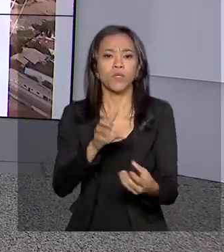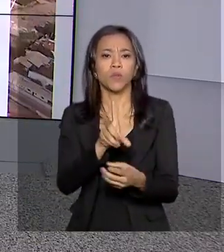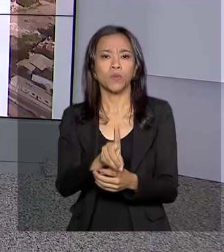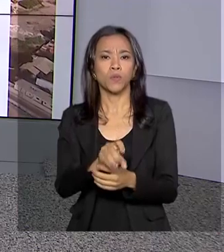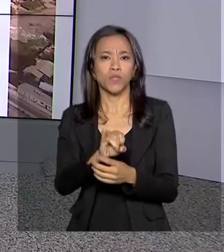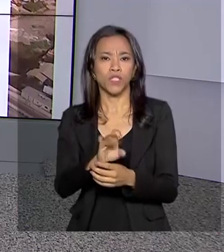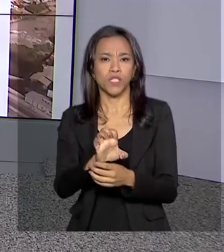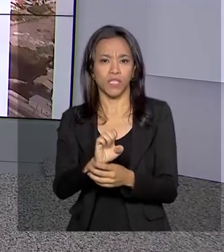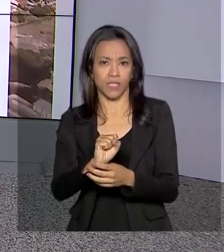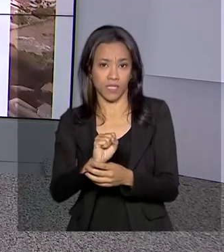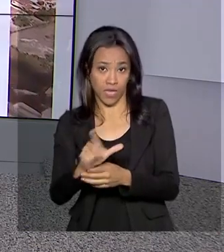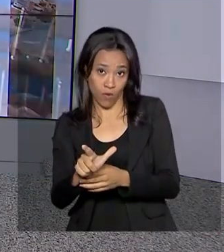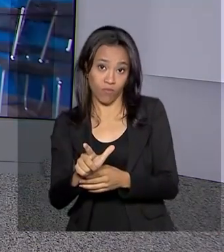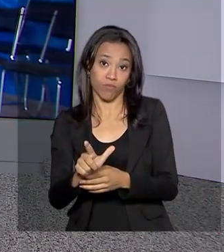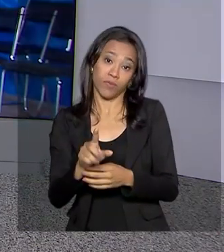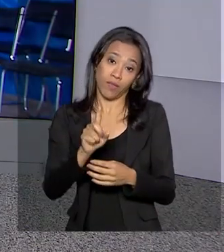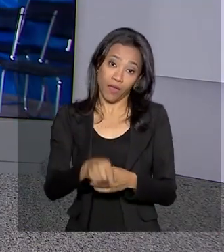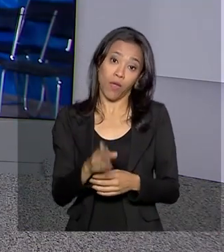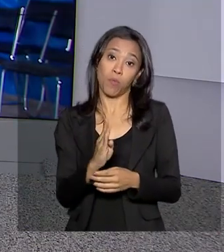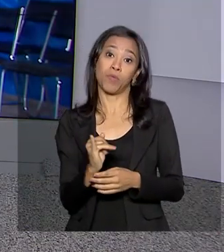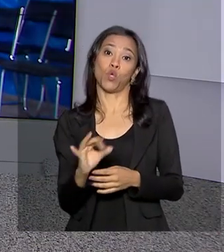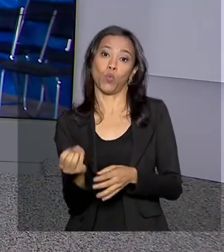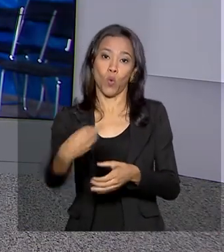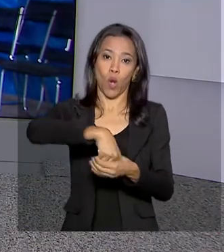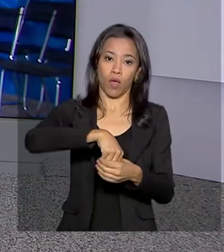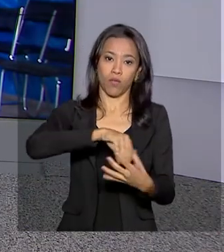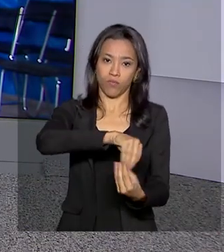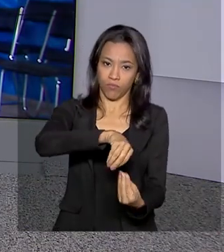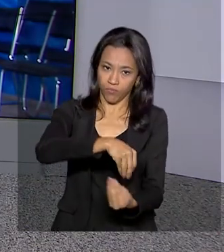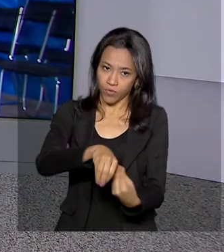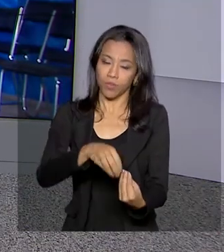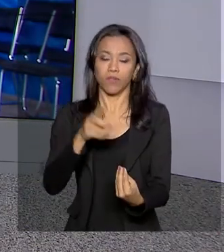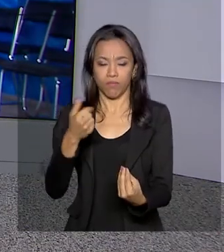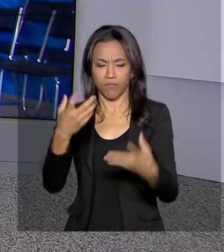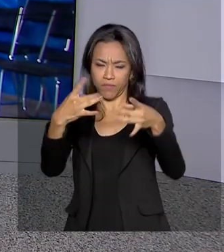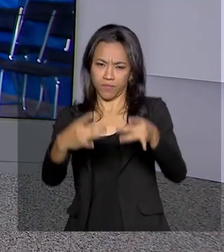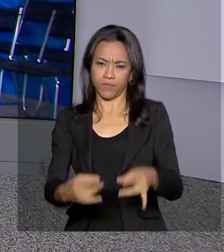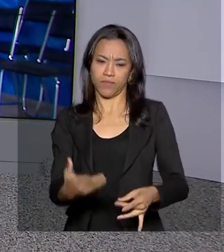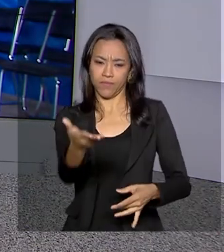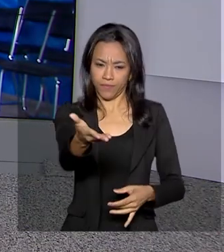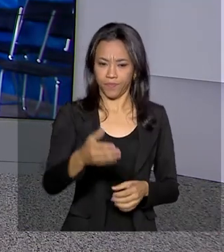setembro. Quem traz os detalhes para a gente é a repórter Luciana Collares de Holanda. Bom dia, Luciana.